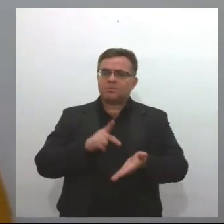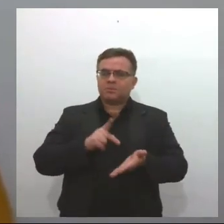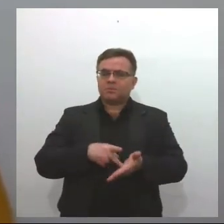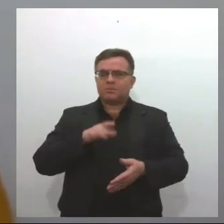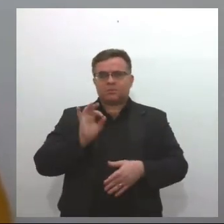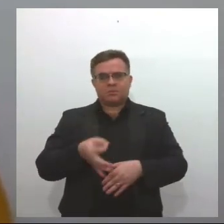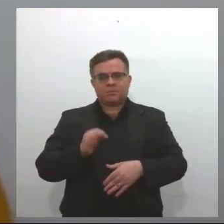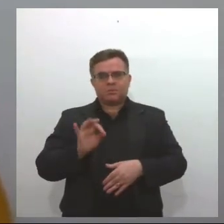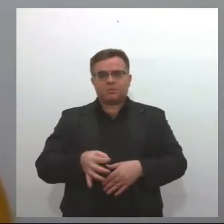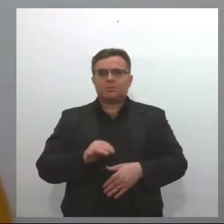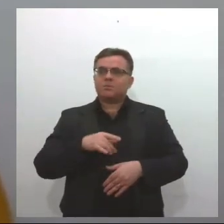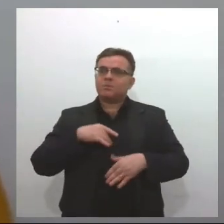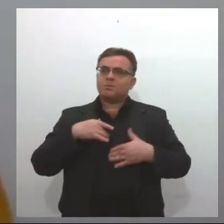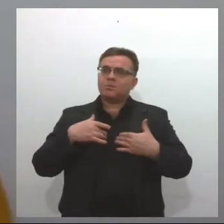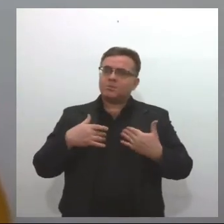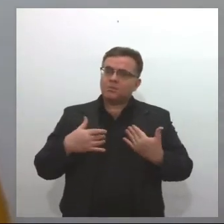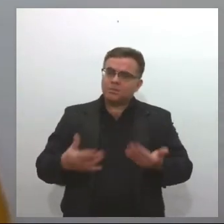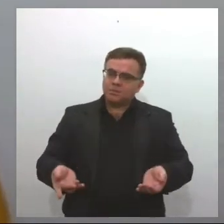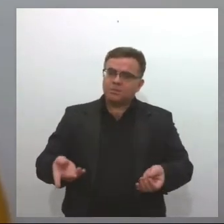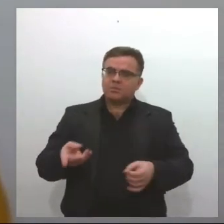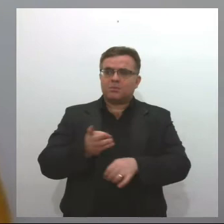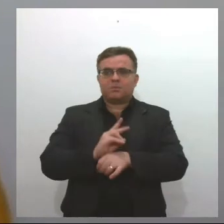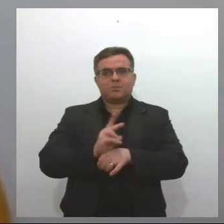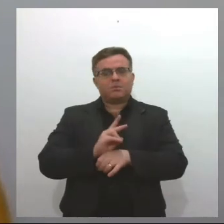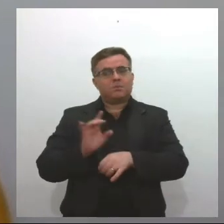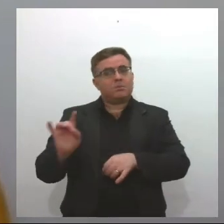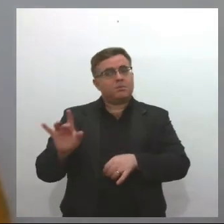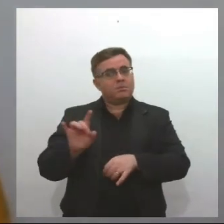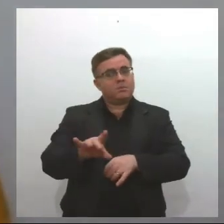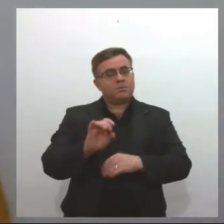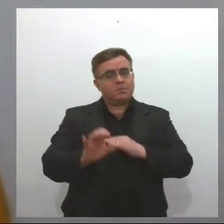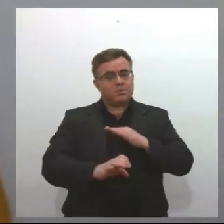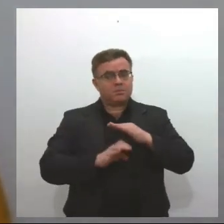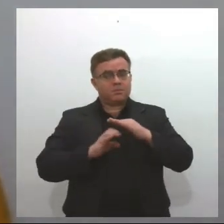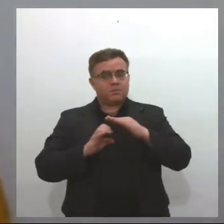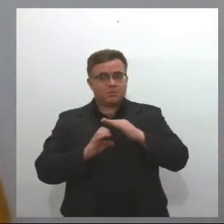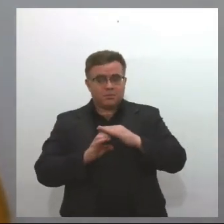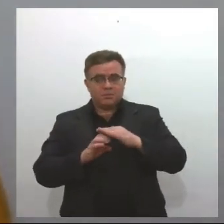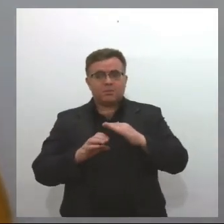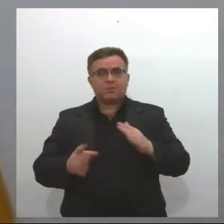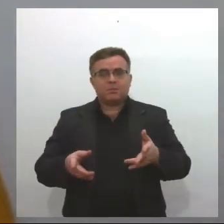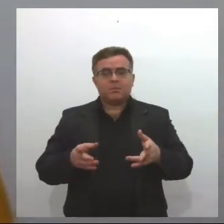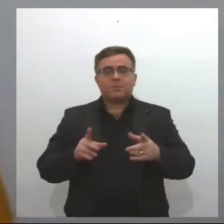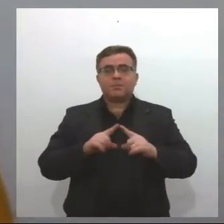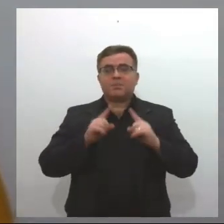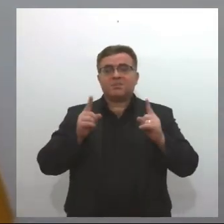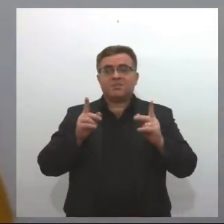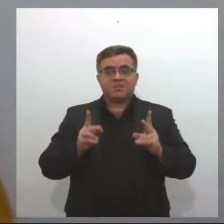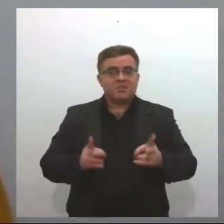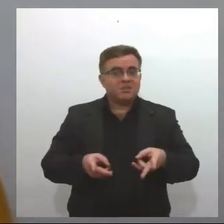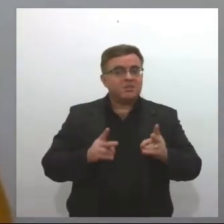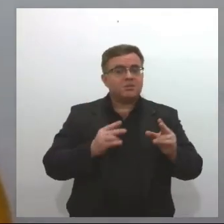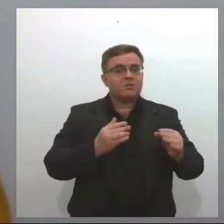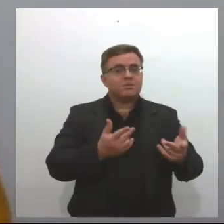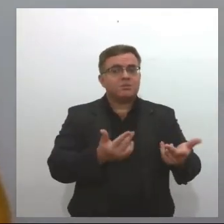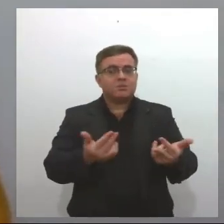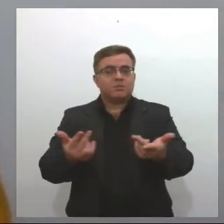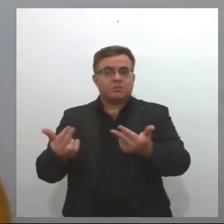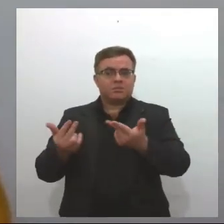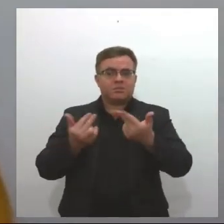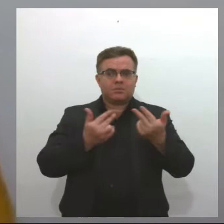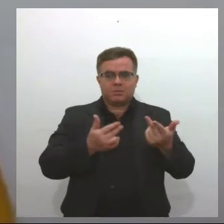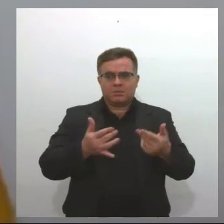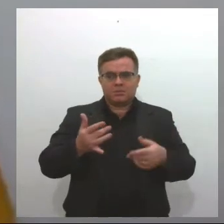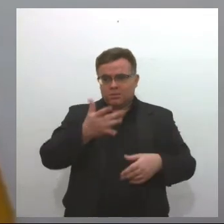teor da ligação varia muito de empresário para empresário, mas uma coisa sempre foi comum em todas elas. A pessoa